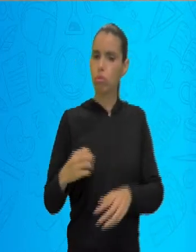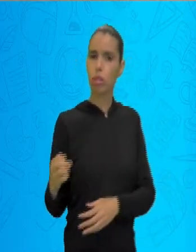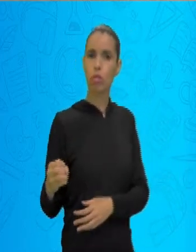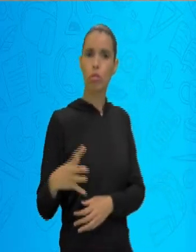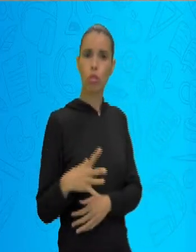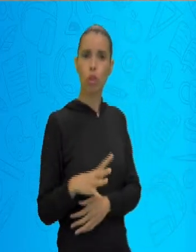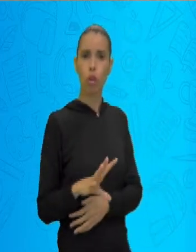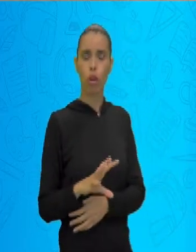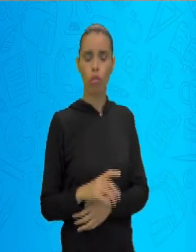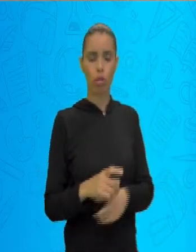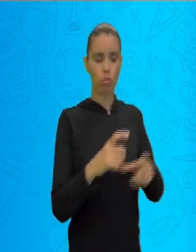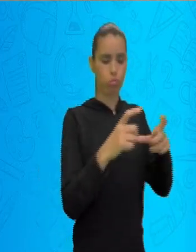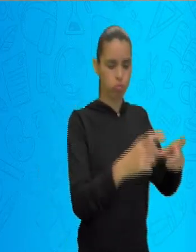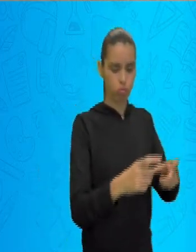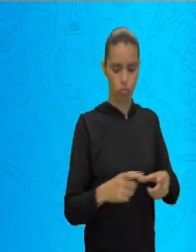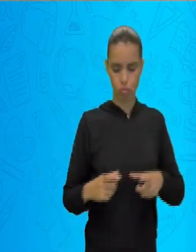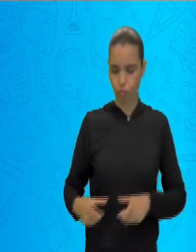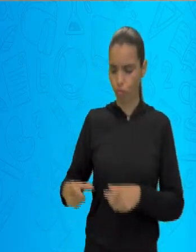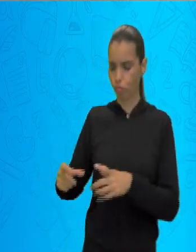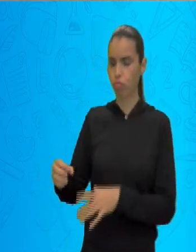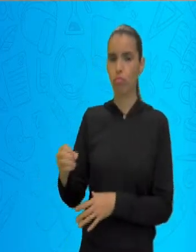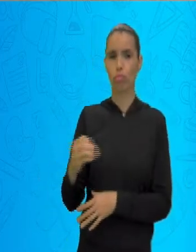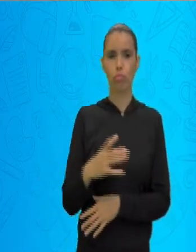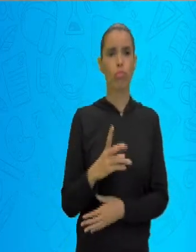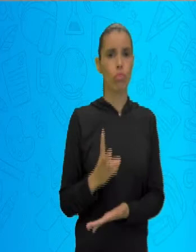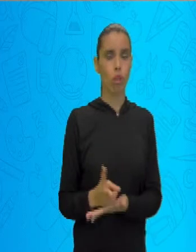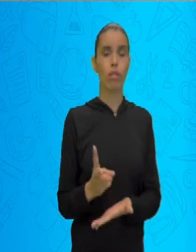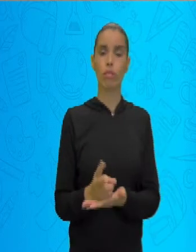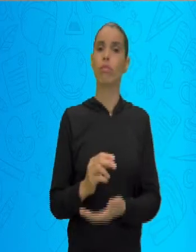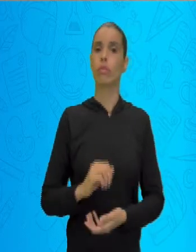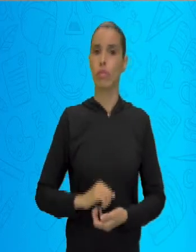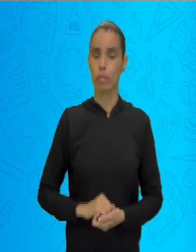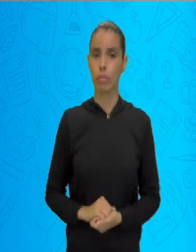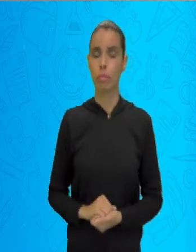Ok? Então nós temos que estar atentos a isso.